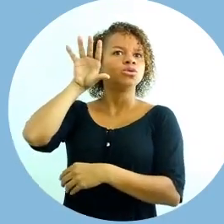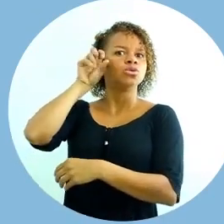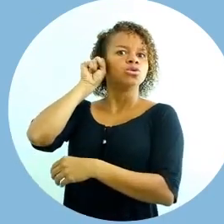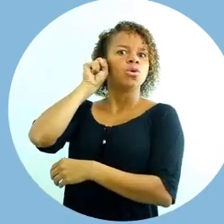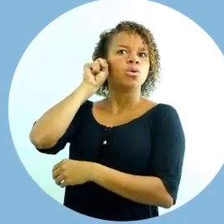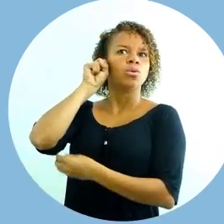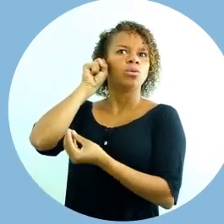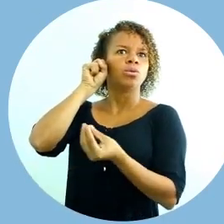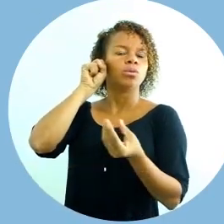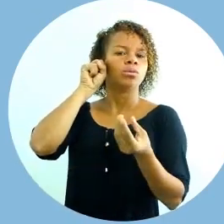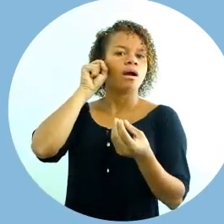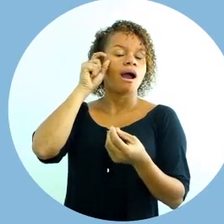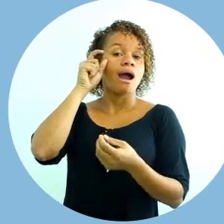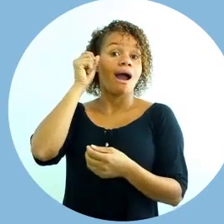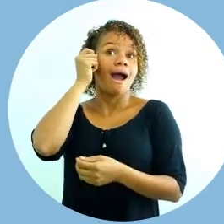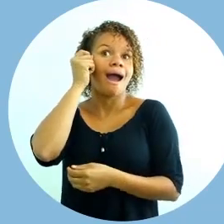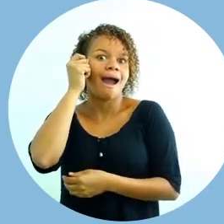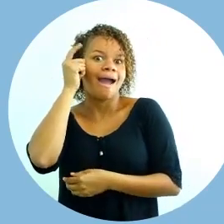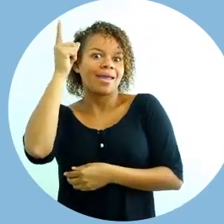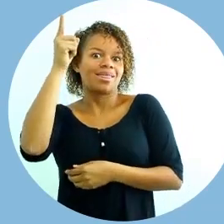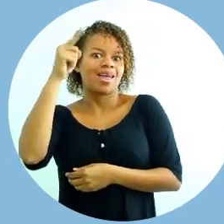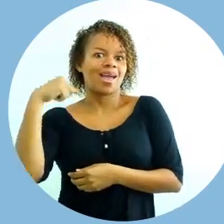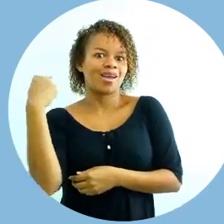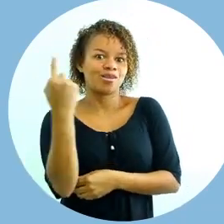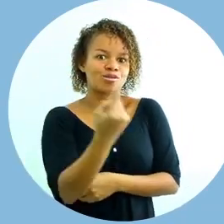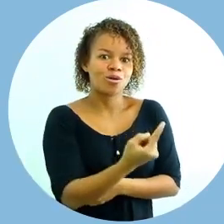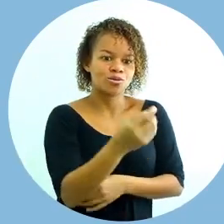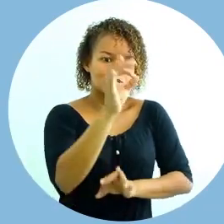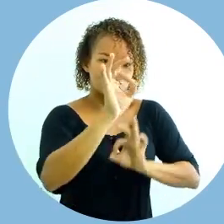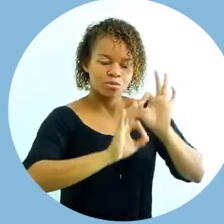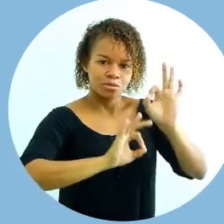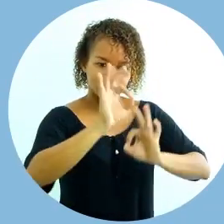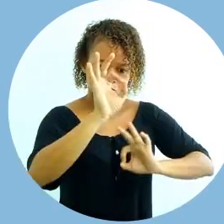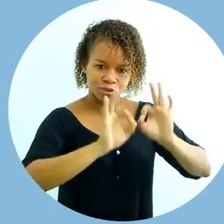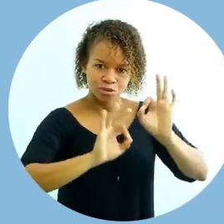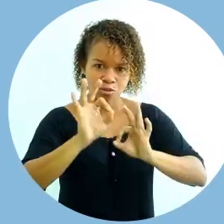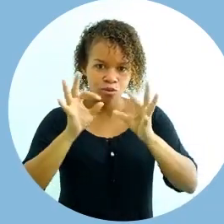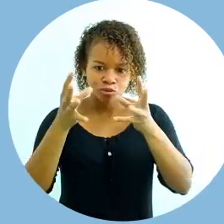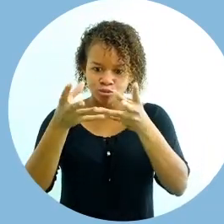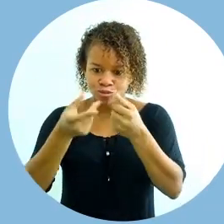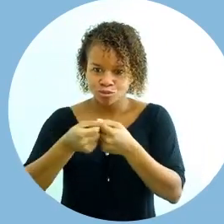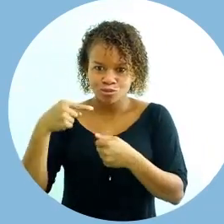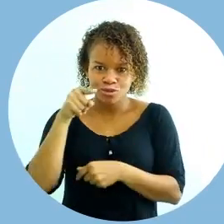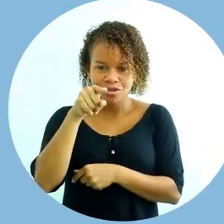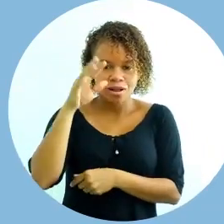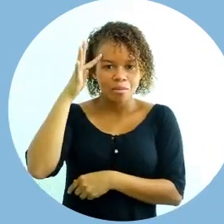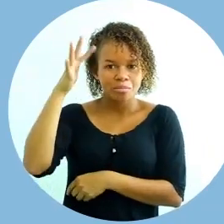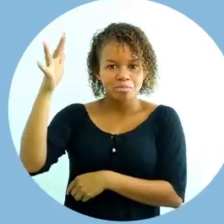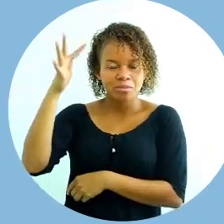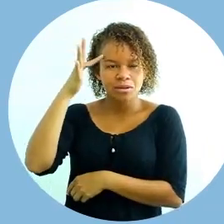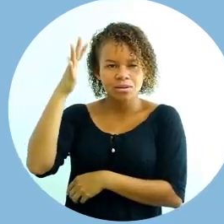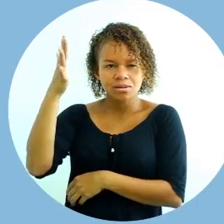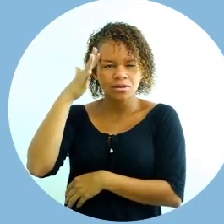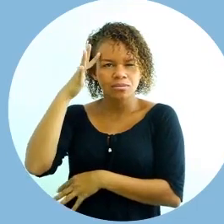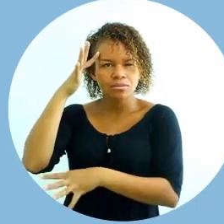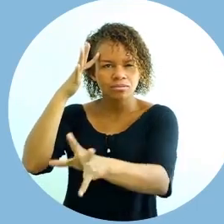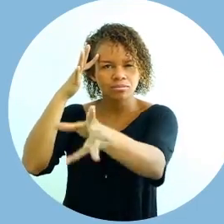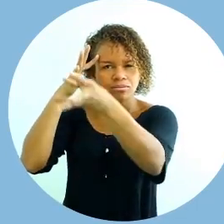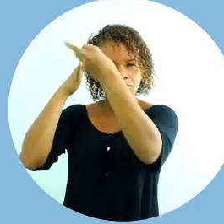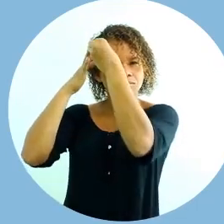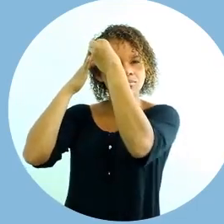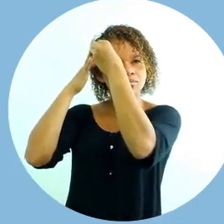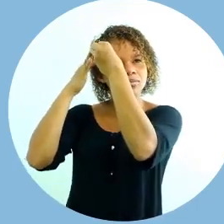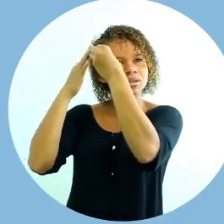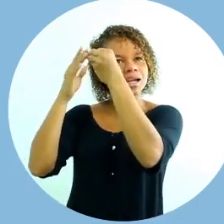é que todo o seu planejamento, tudo o você está pensando, possa trazer elementos textuais,